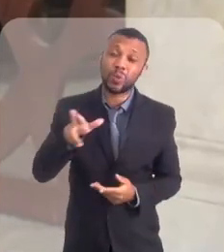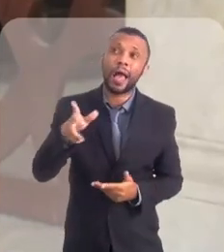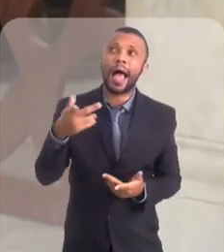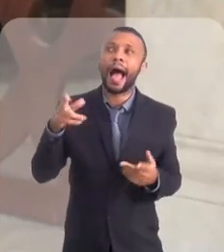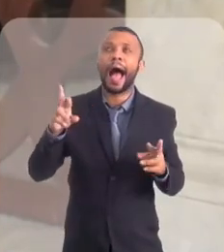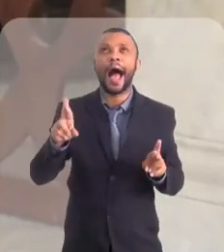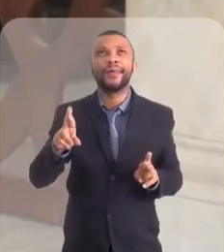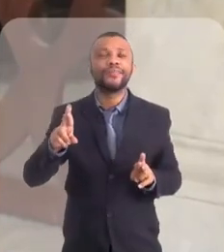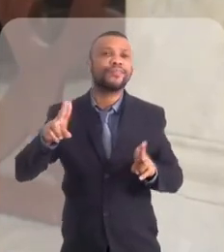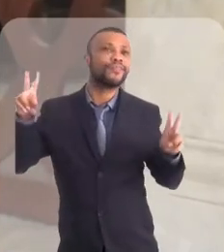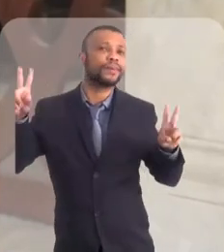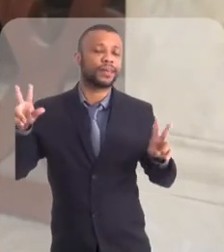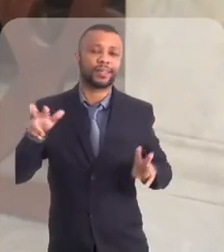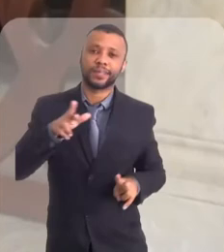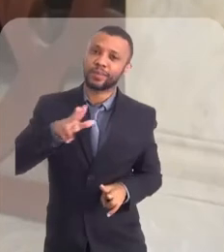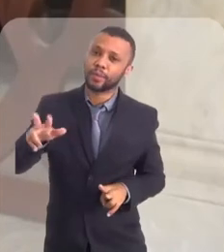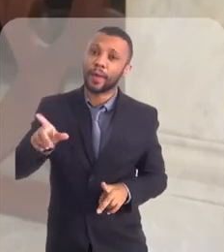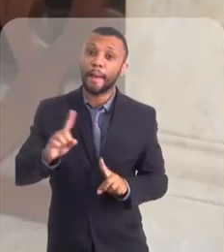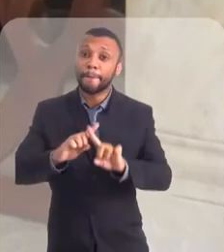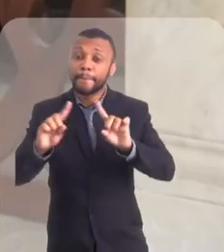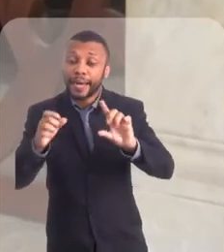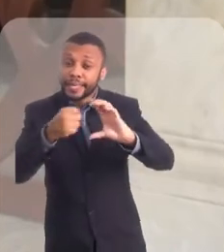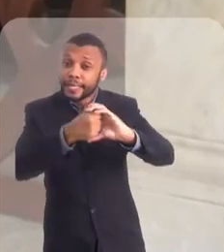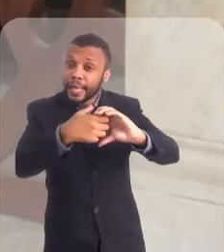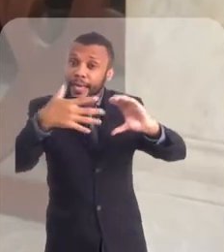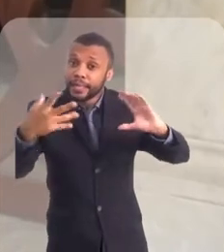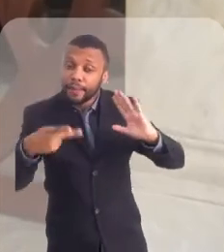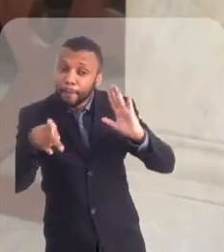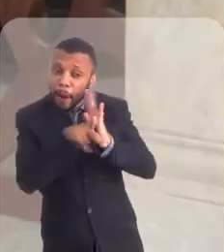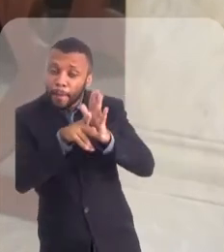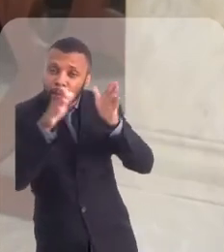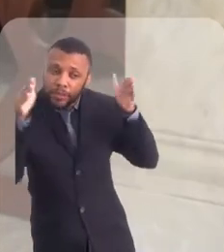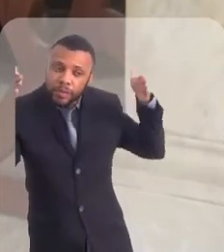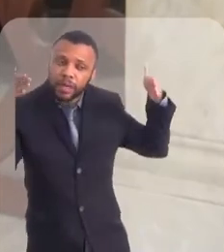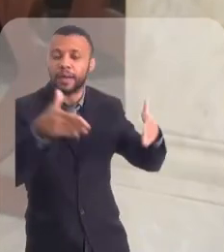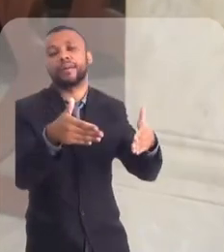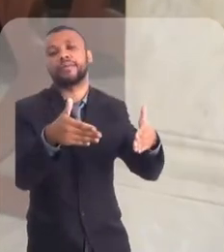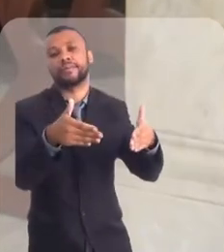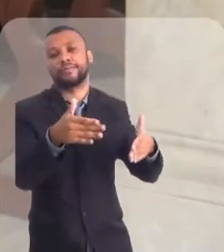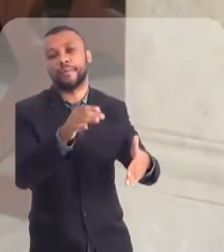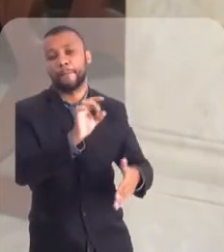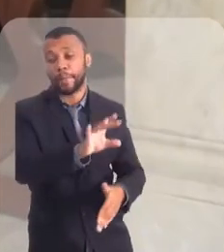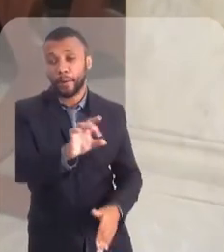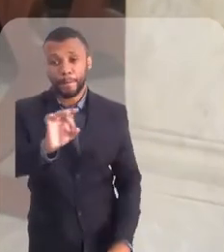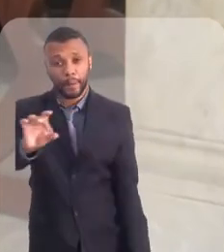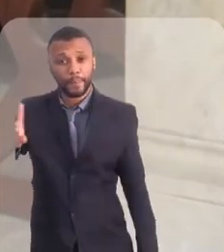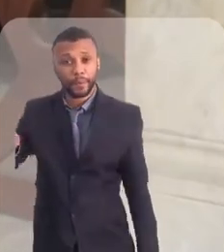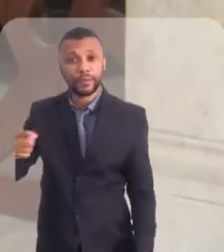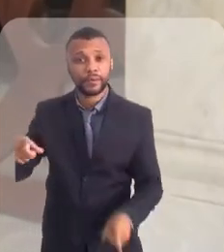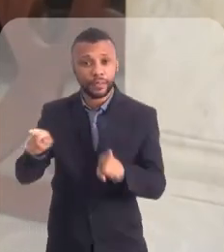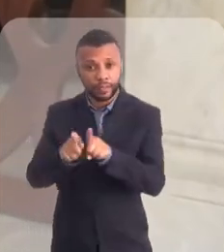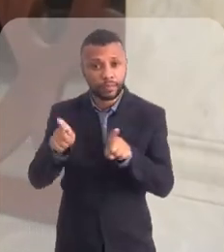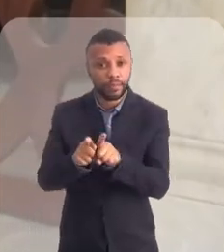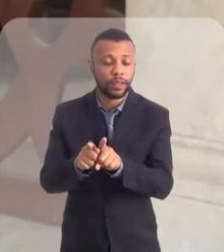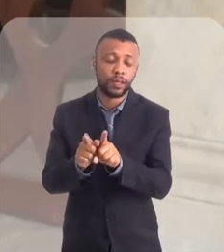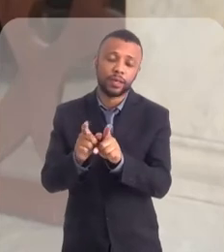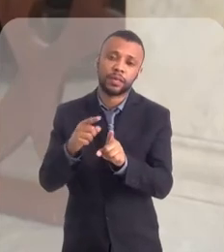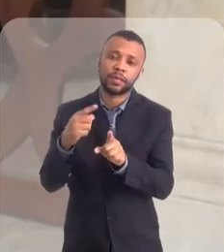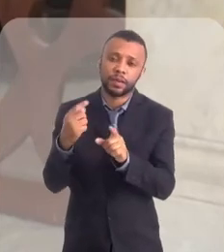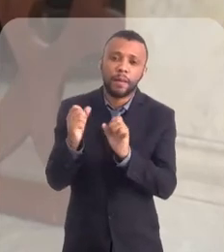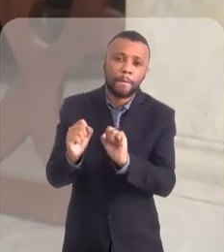as diferenças, acho que não é para ser colocada assim, mas a característica de cada um. E também que passe